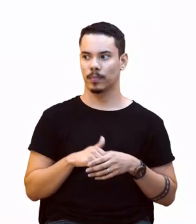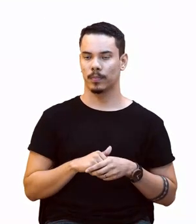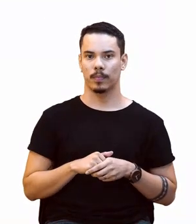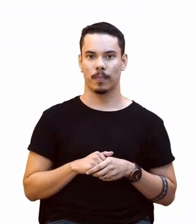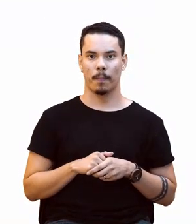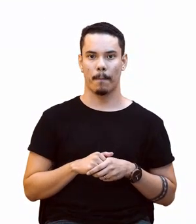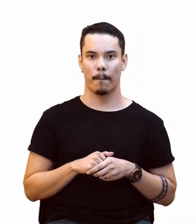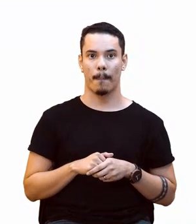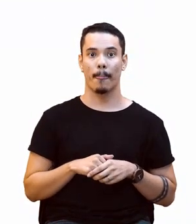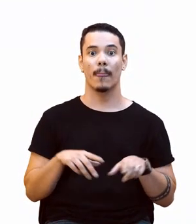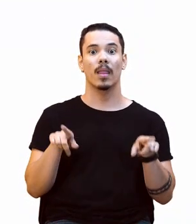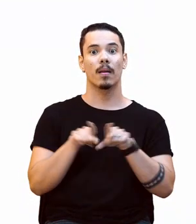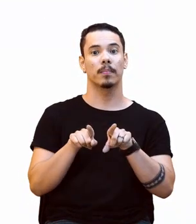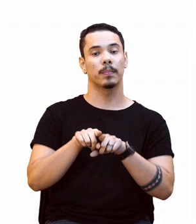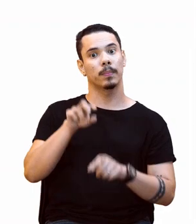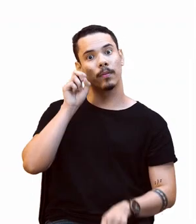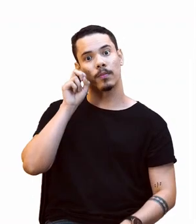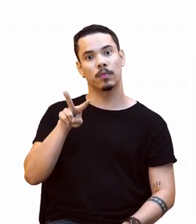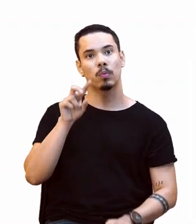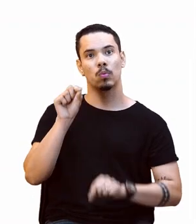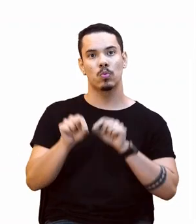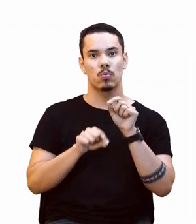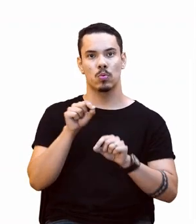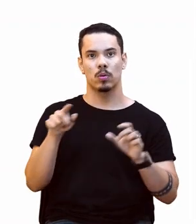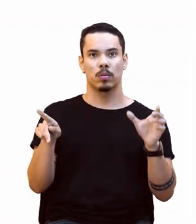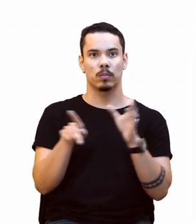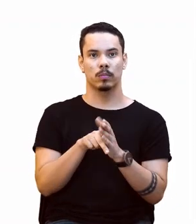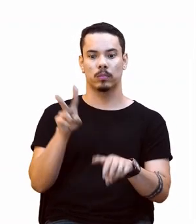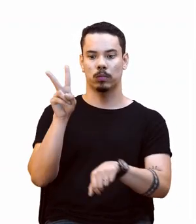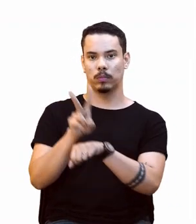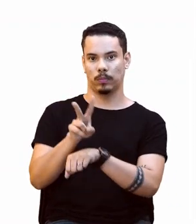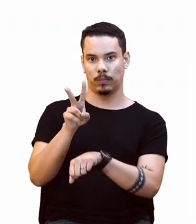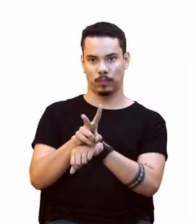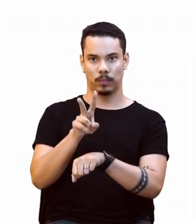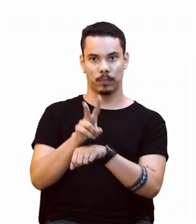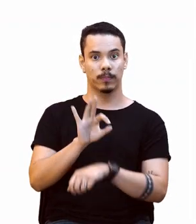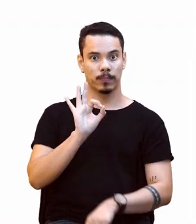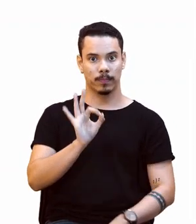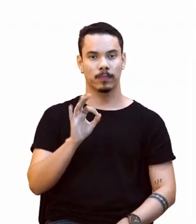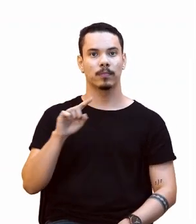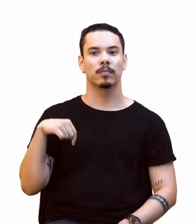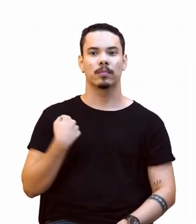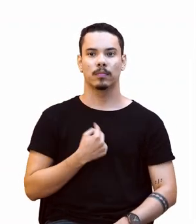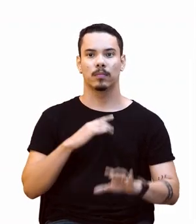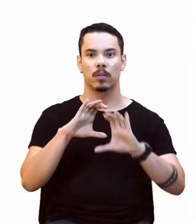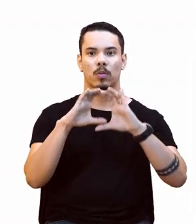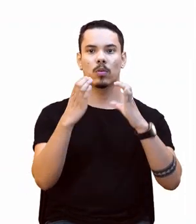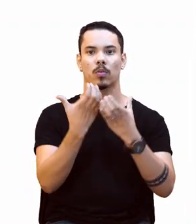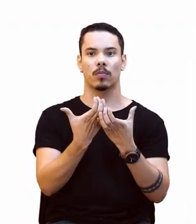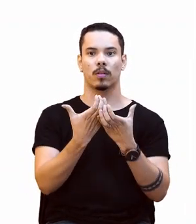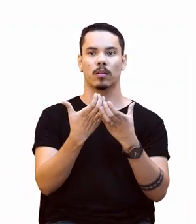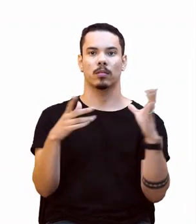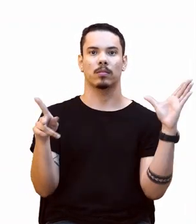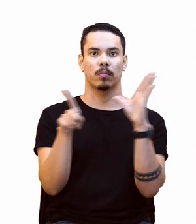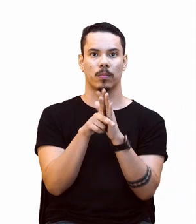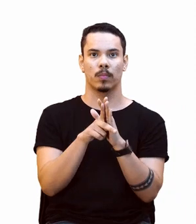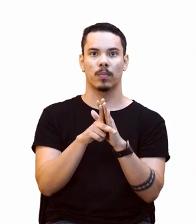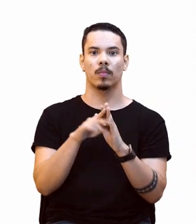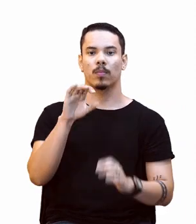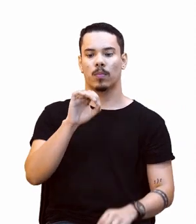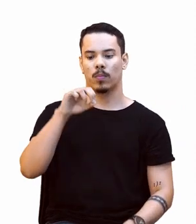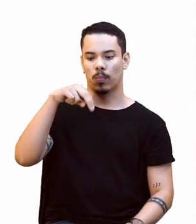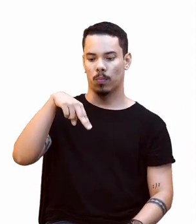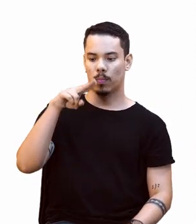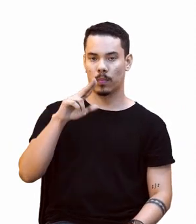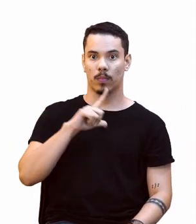Aí, vimos também a questão da unidade de conservação, ok? Na Conferência das Nações Unidas para o Meio Ambiente, a